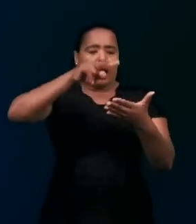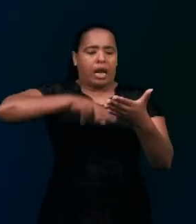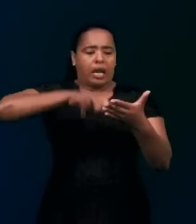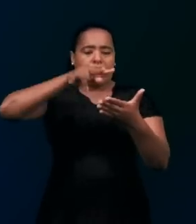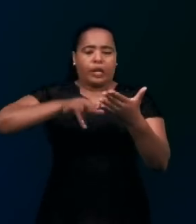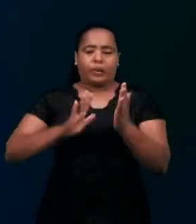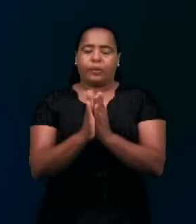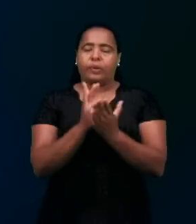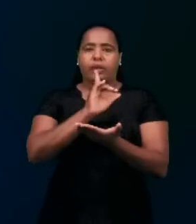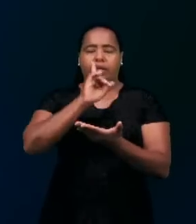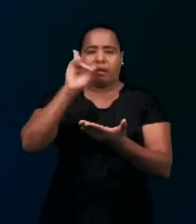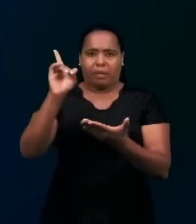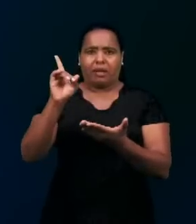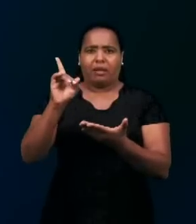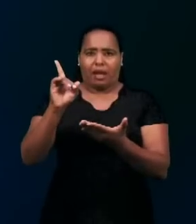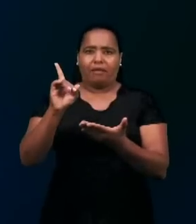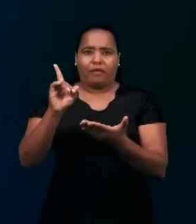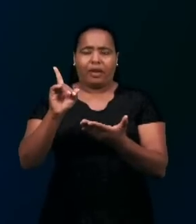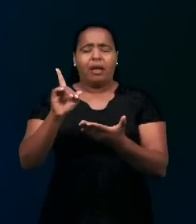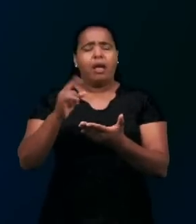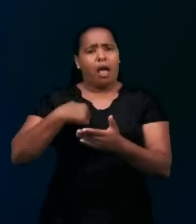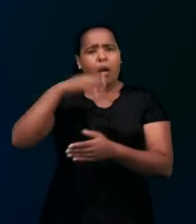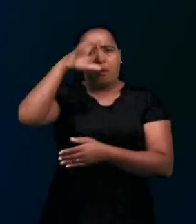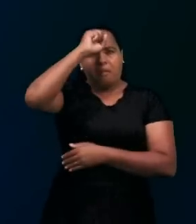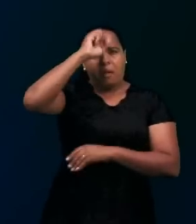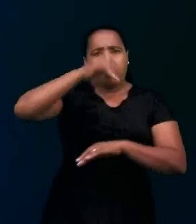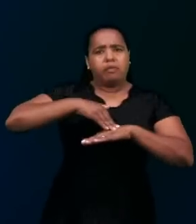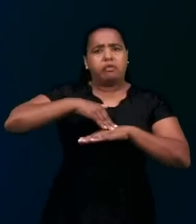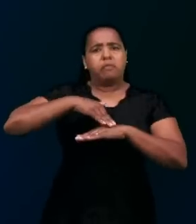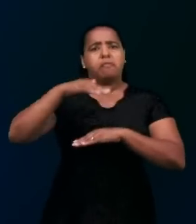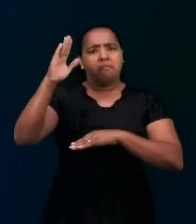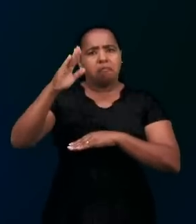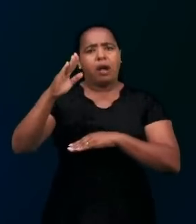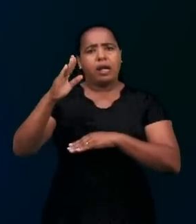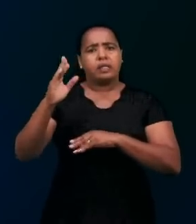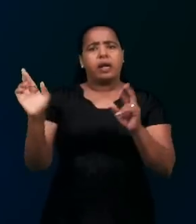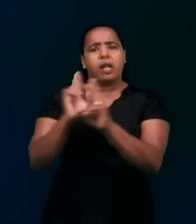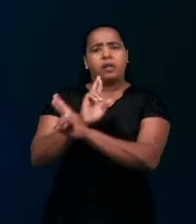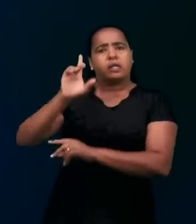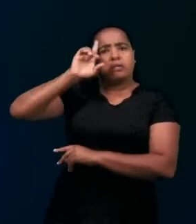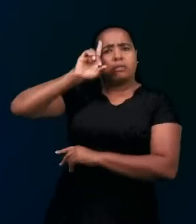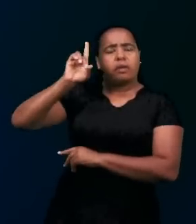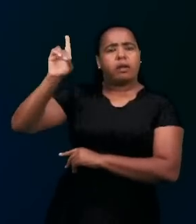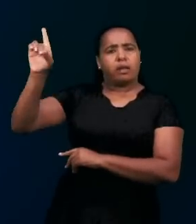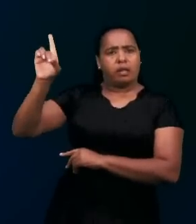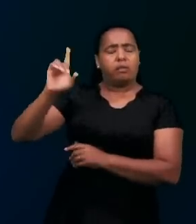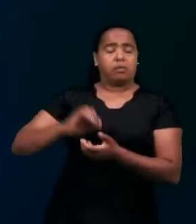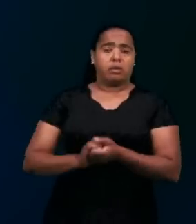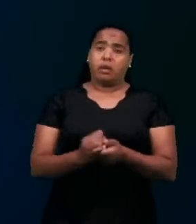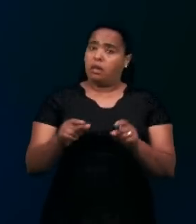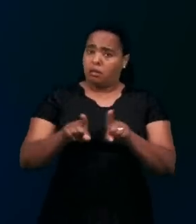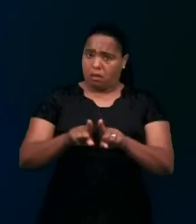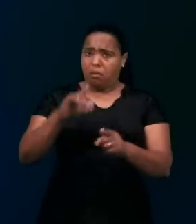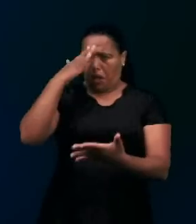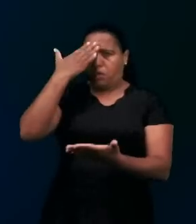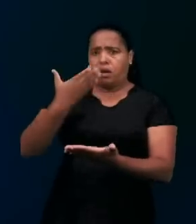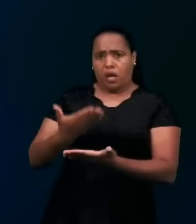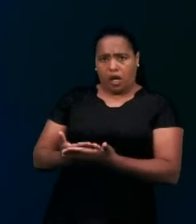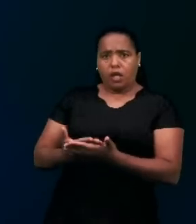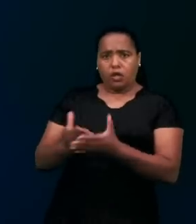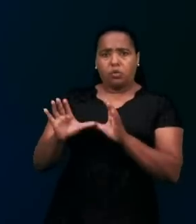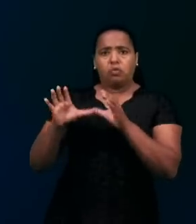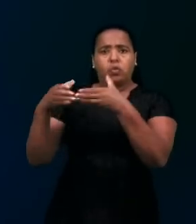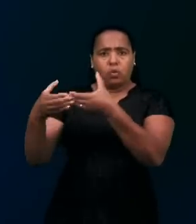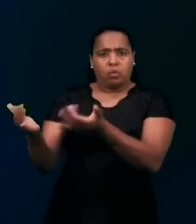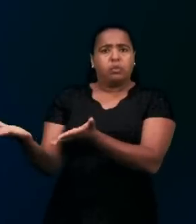busca das revelações tenho aprendido mais sobre o nosso Deus. Creio que essa tem sido também a experiência dos outros jovens